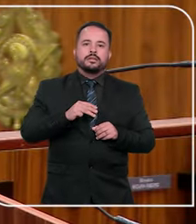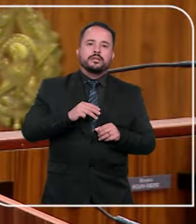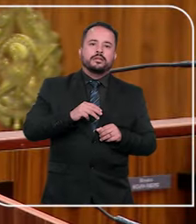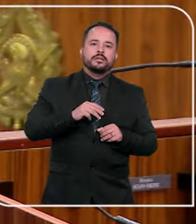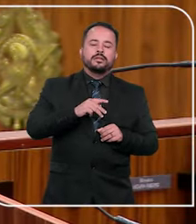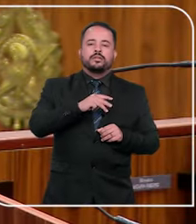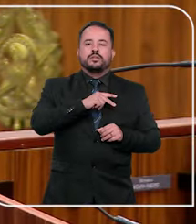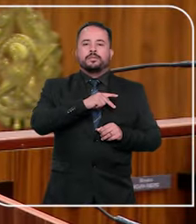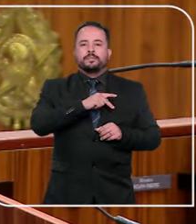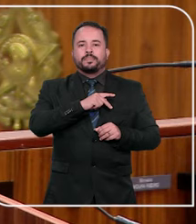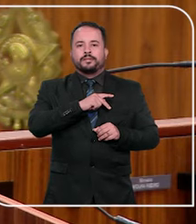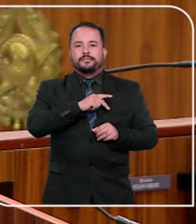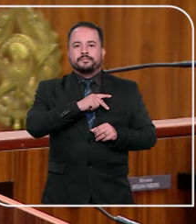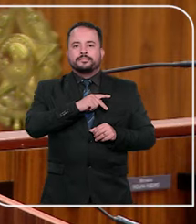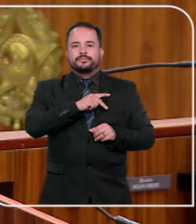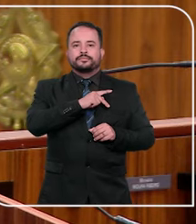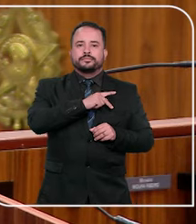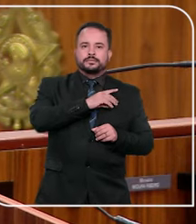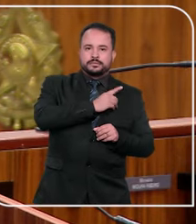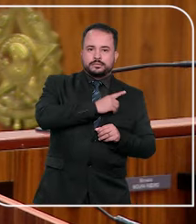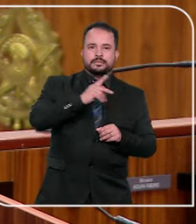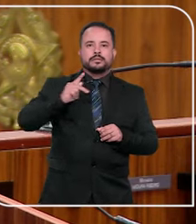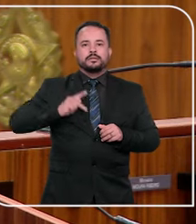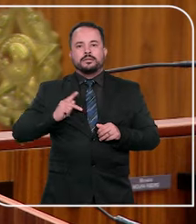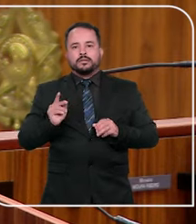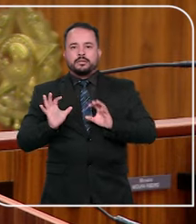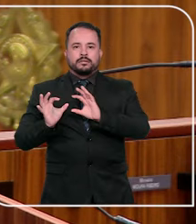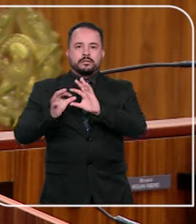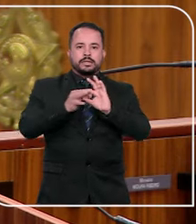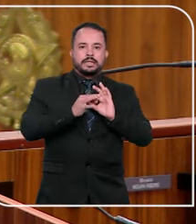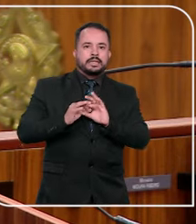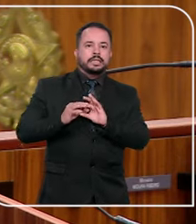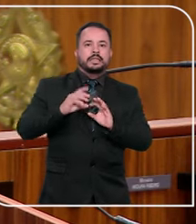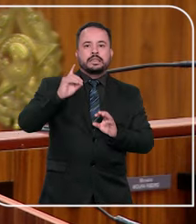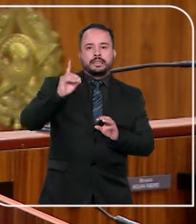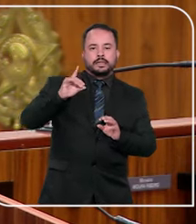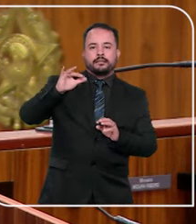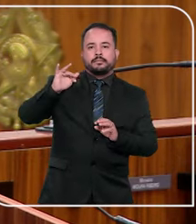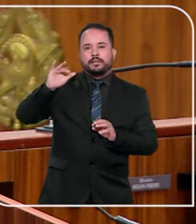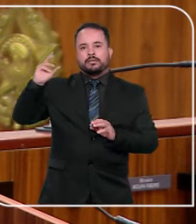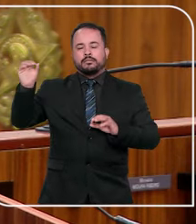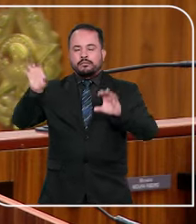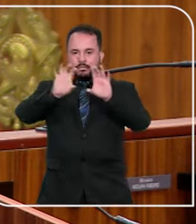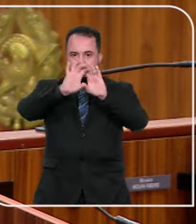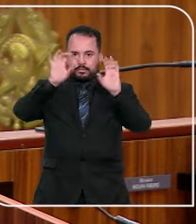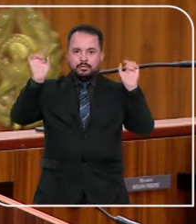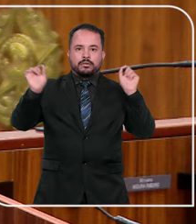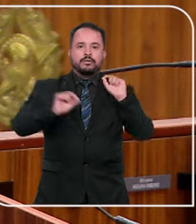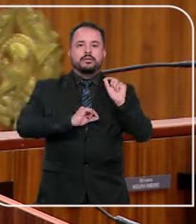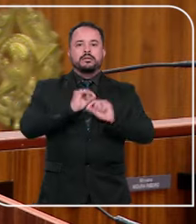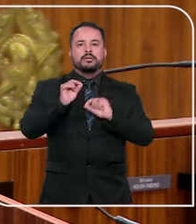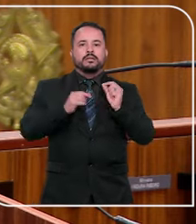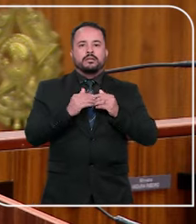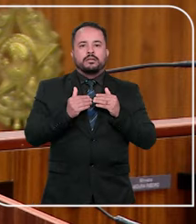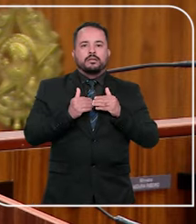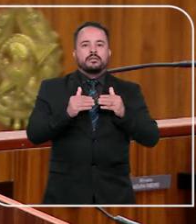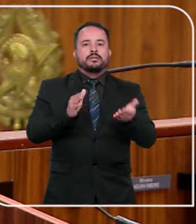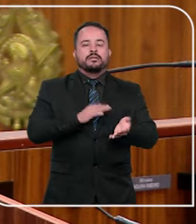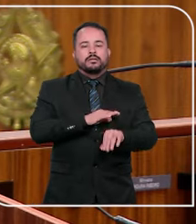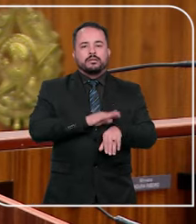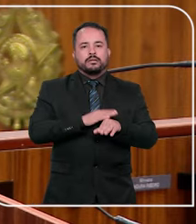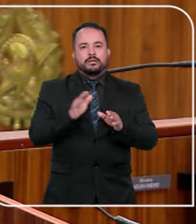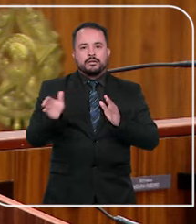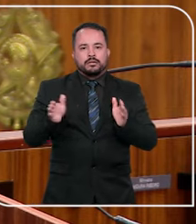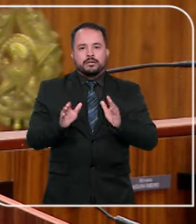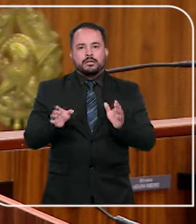Defensoria Pública da União e o grupo de atuação estratégica da DPU nos tribunais superiores sejam intimados da